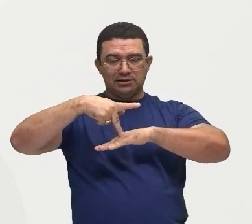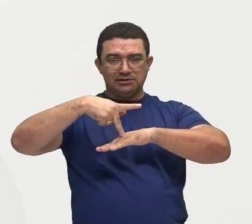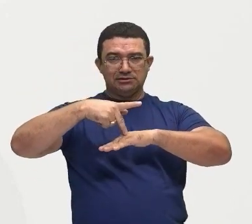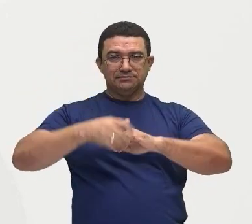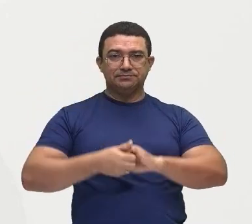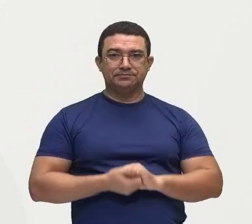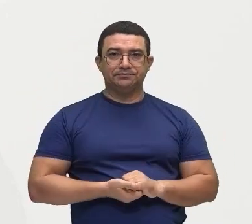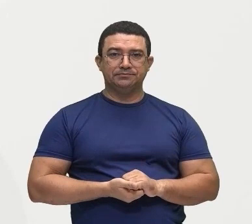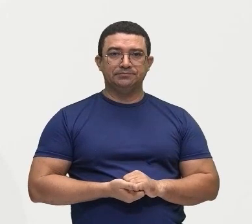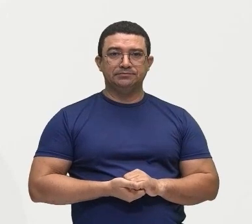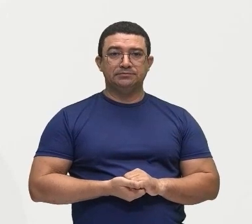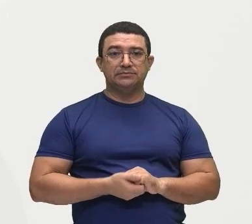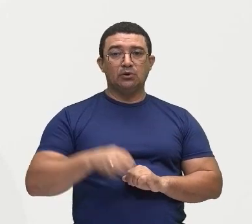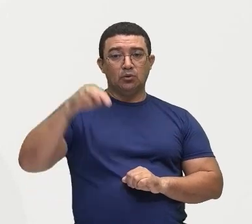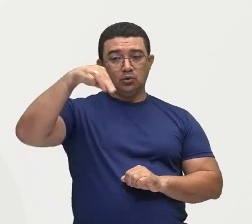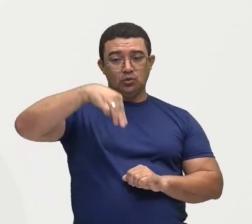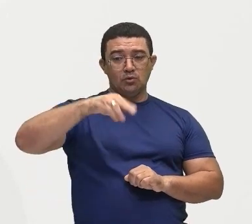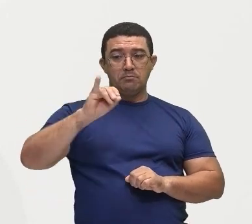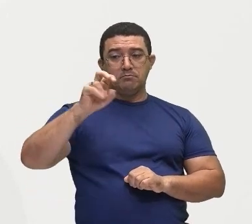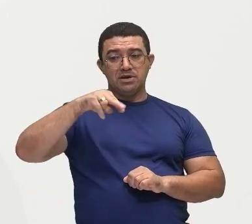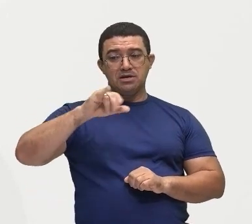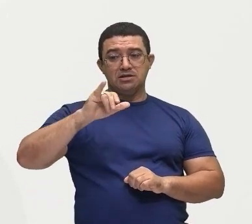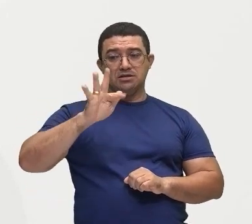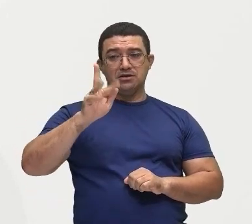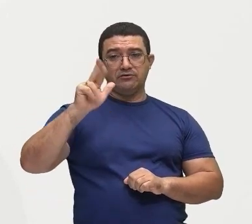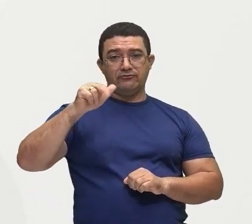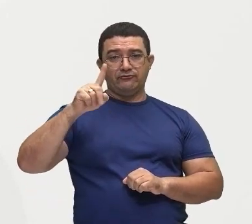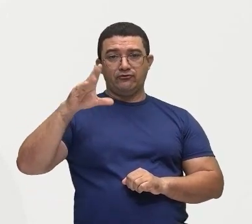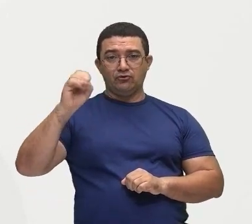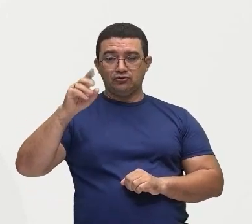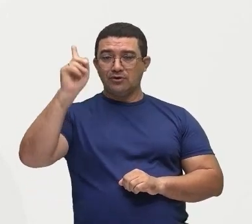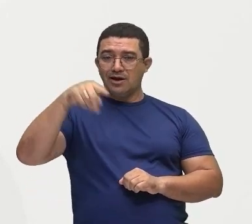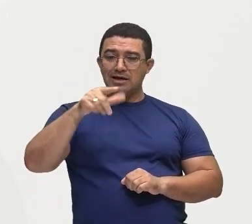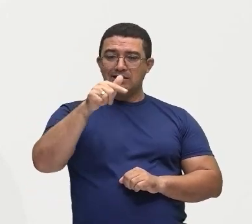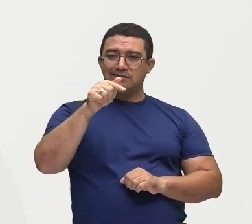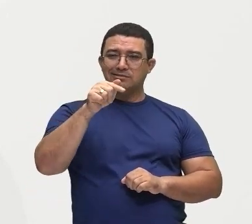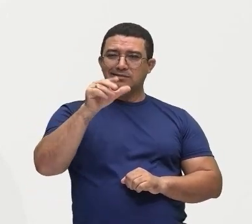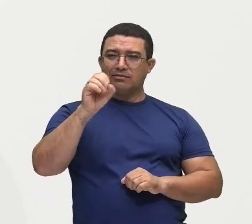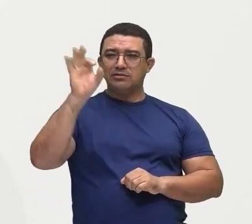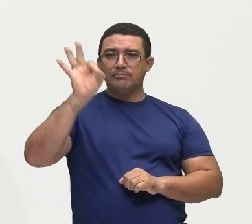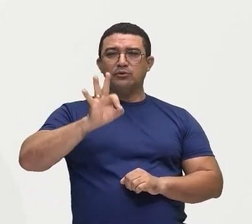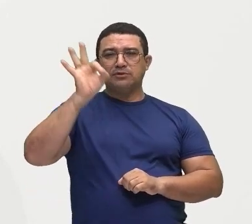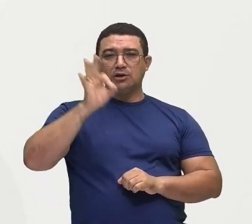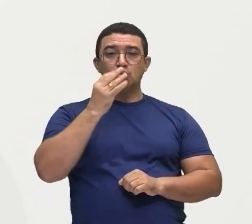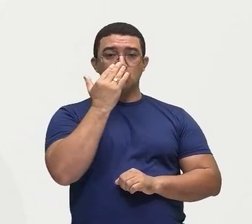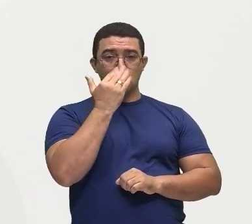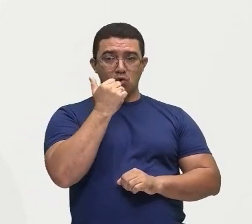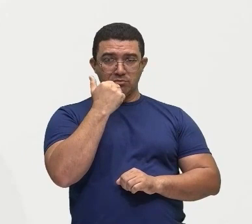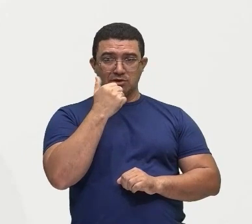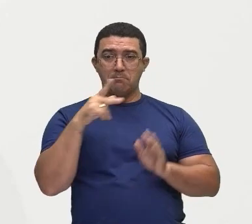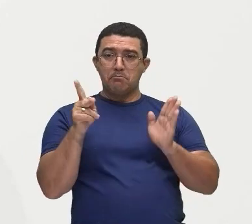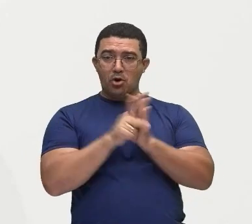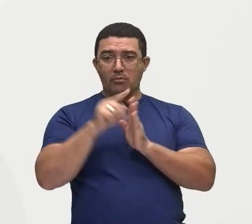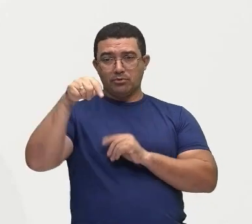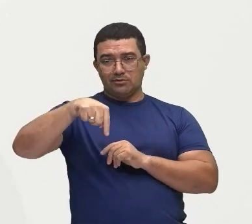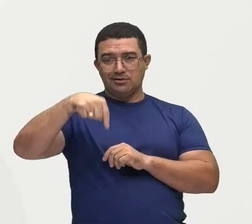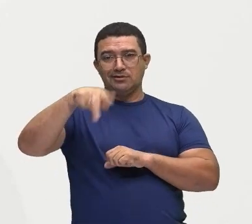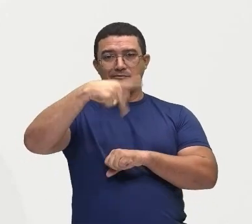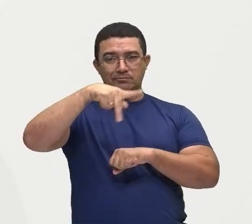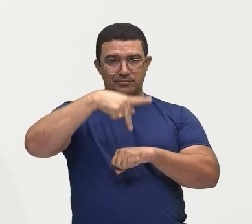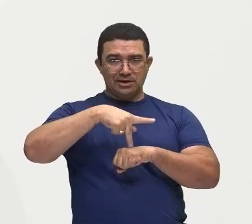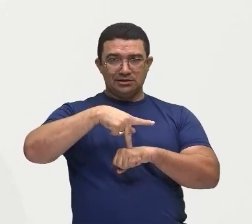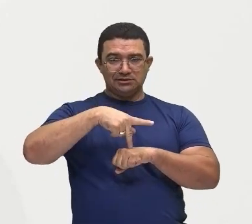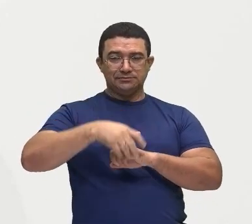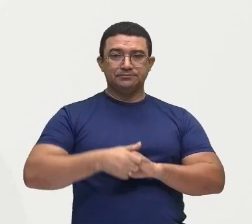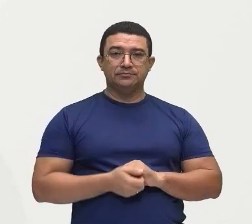Responsáveis aí, olha, por cerca de 70% de todo o alimento consumido no país, tá bom? Então,